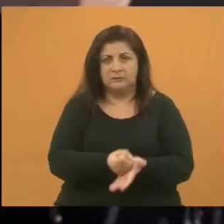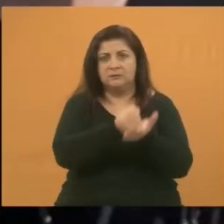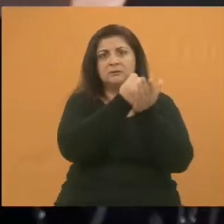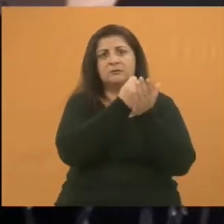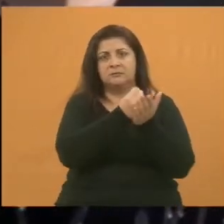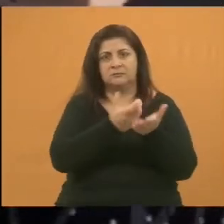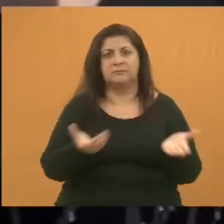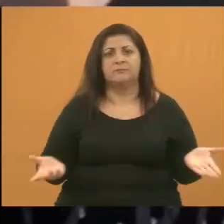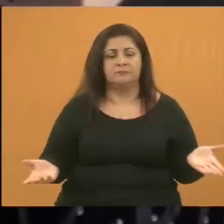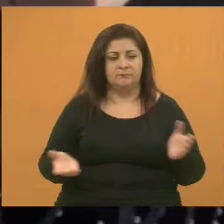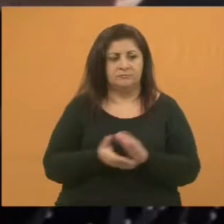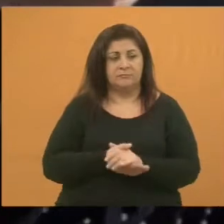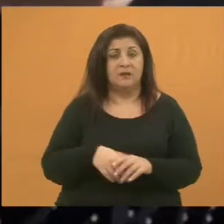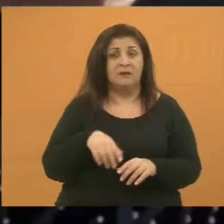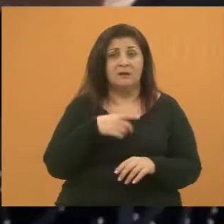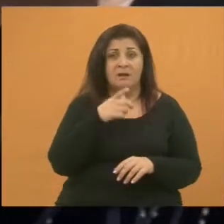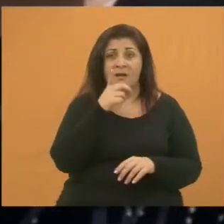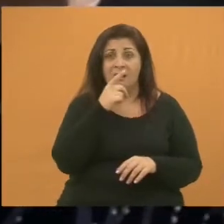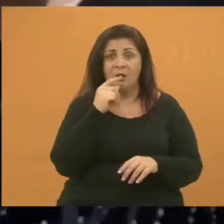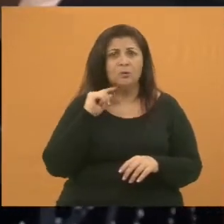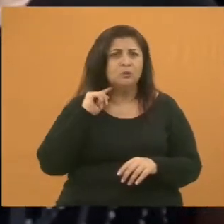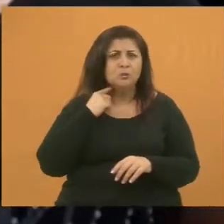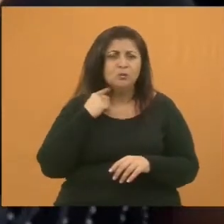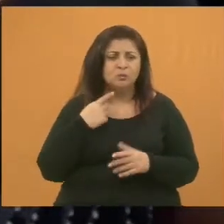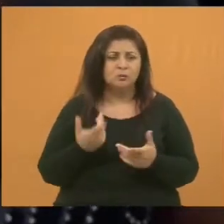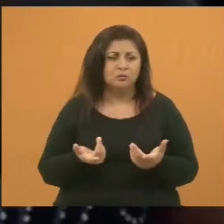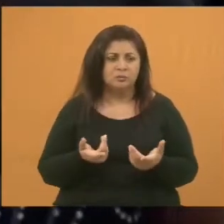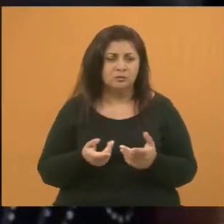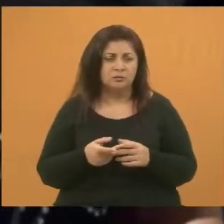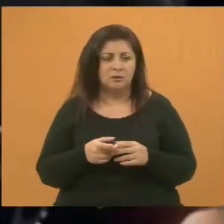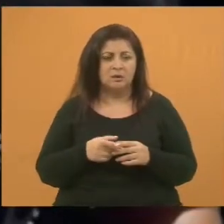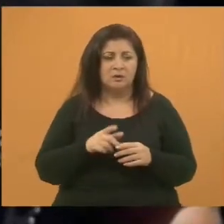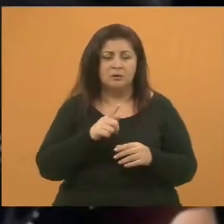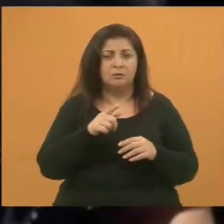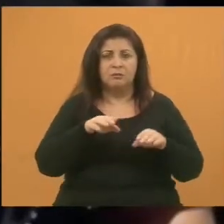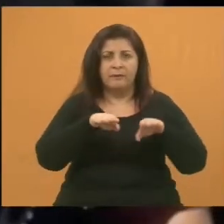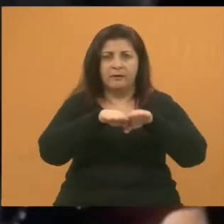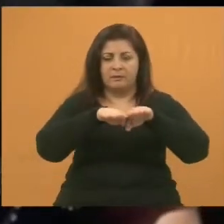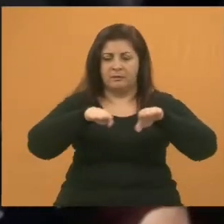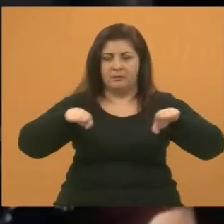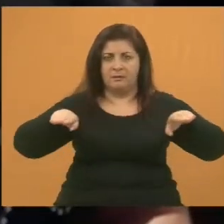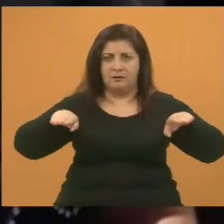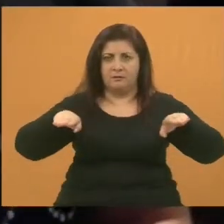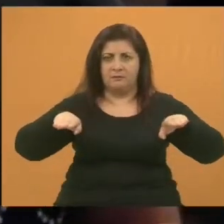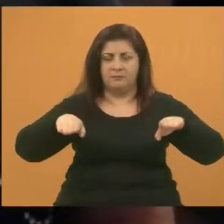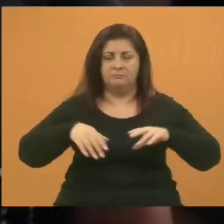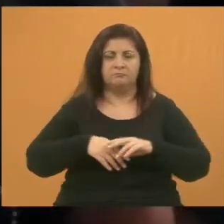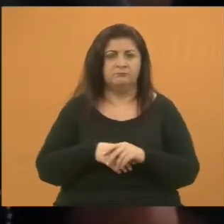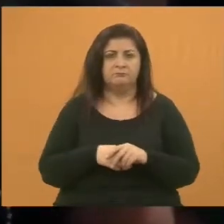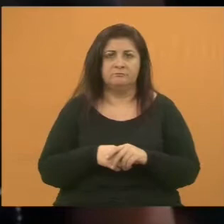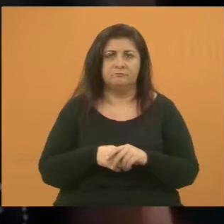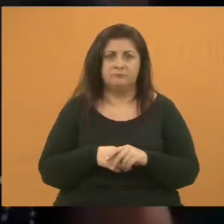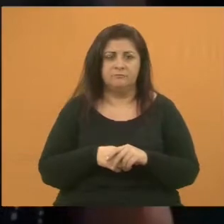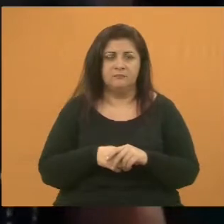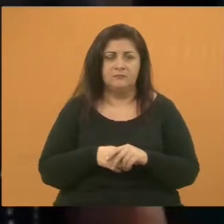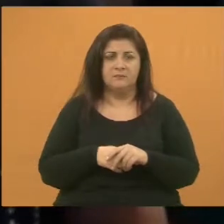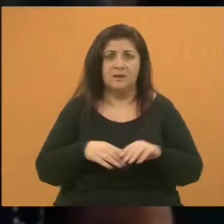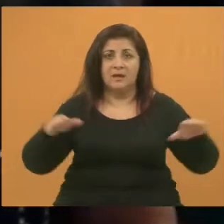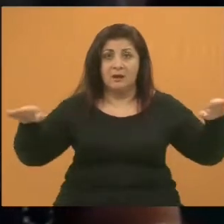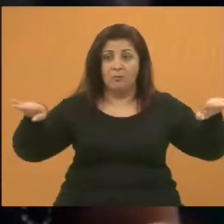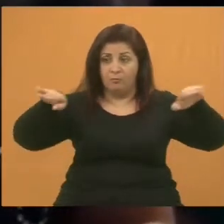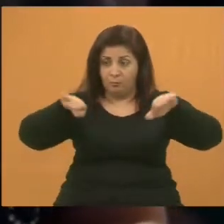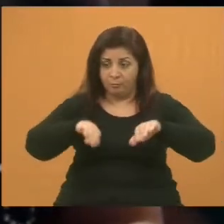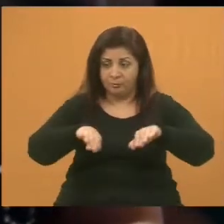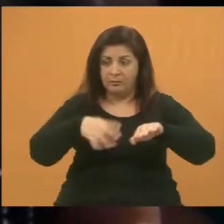é a a água está suja. É, inclusive, eu vendo que a vala, ela não é, a lateral dela não é retinha, né? Ela